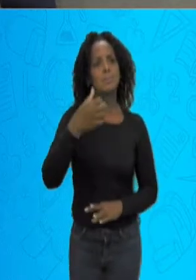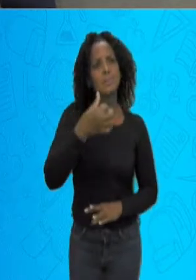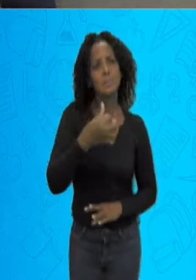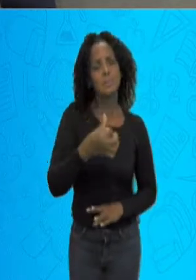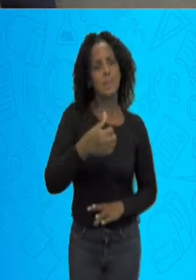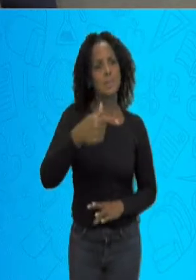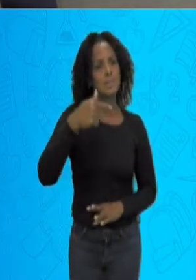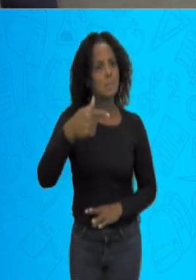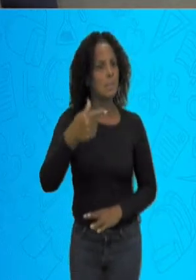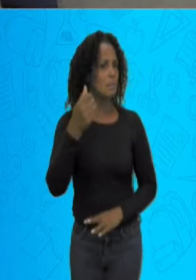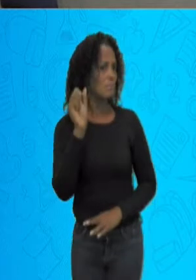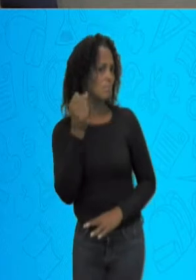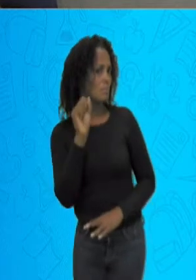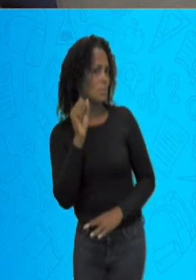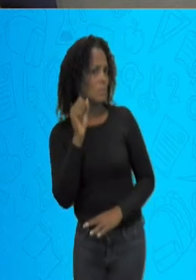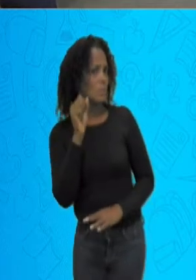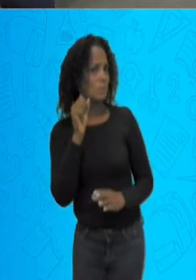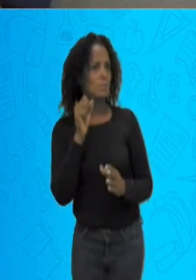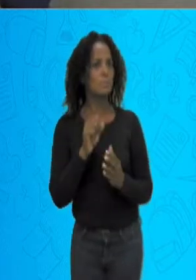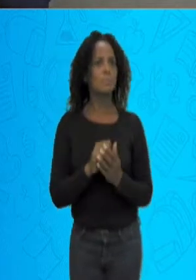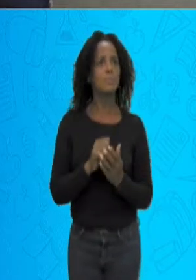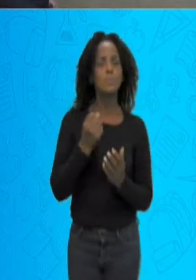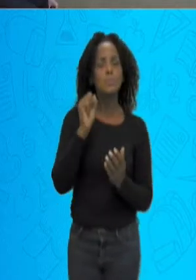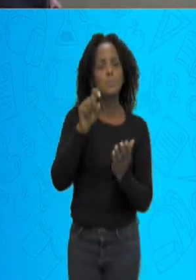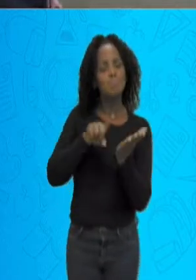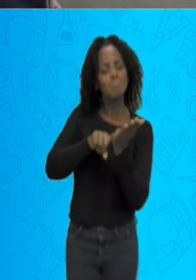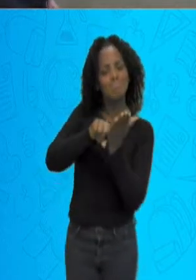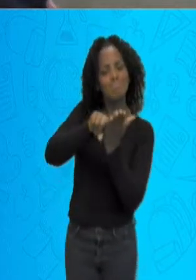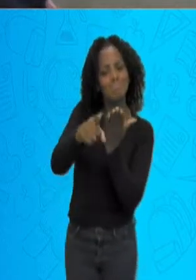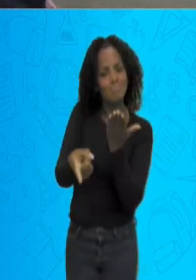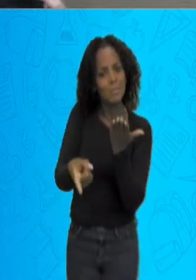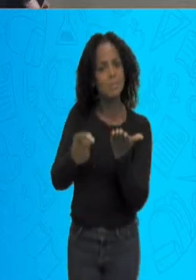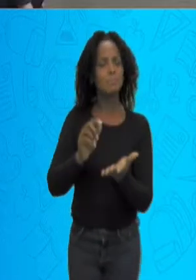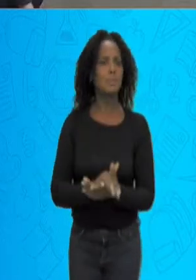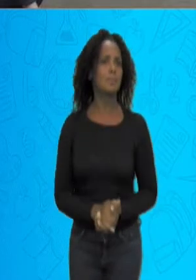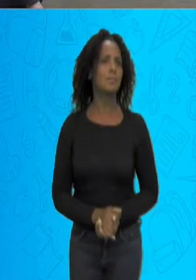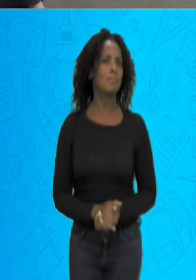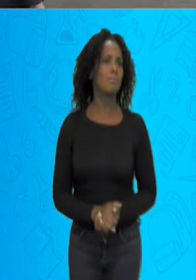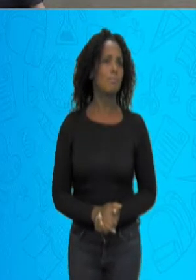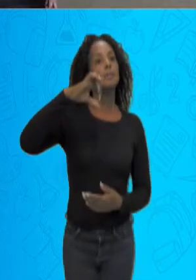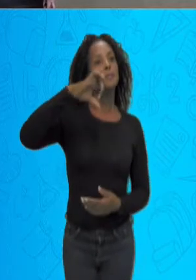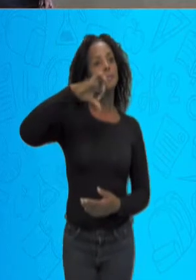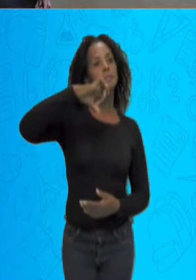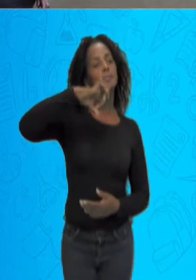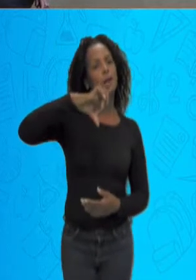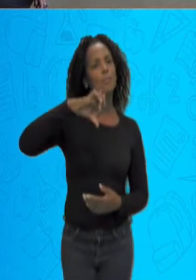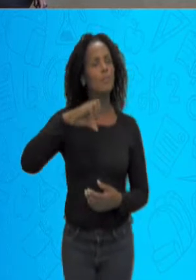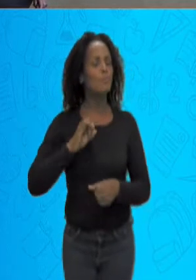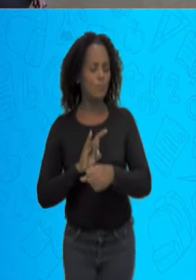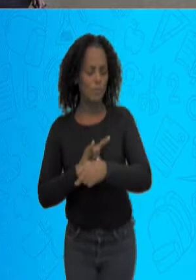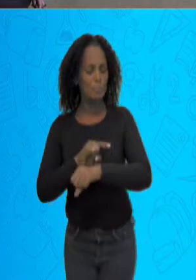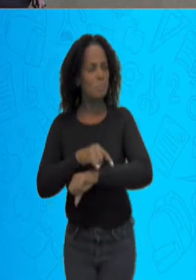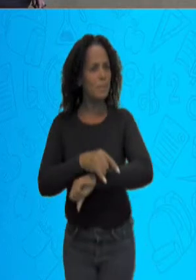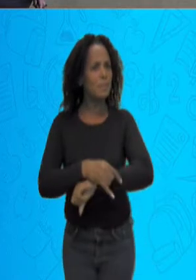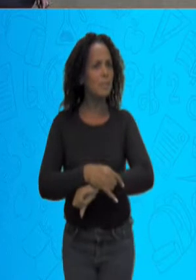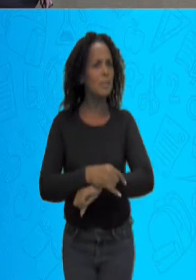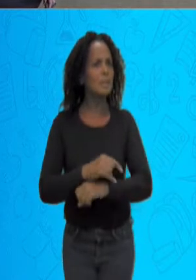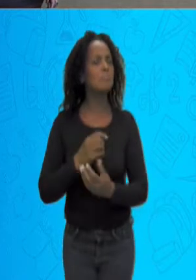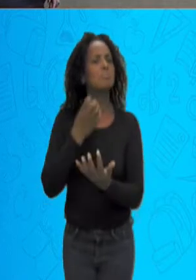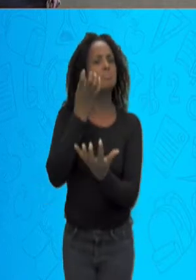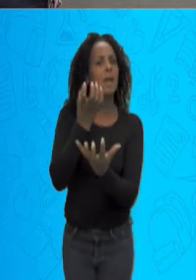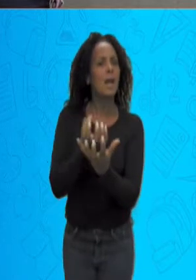cinco, seis, sete, oito. Oito lesmas. Nove formigas